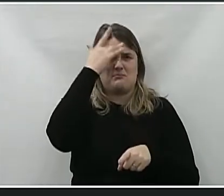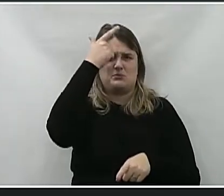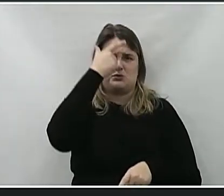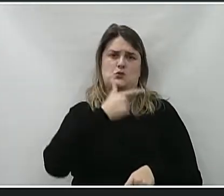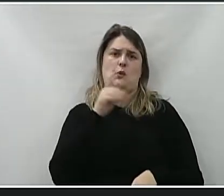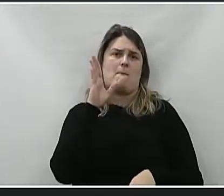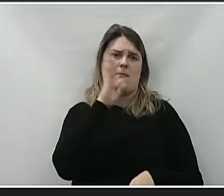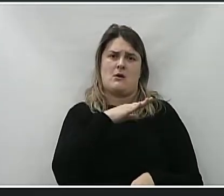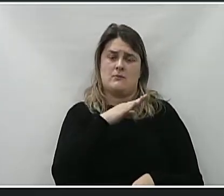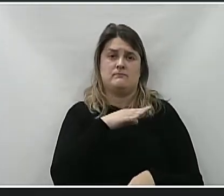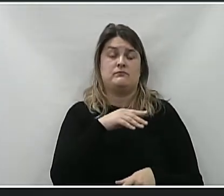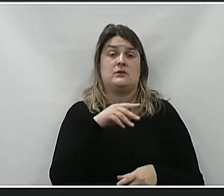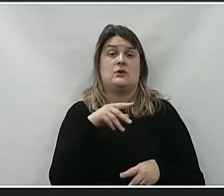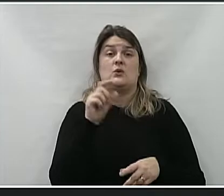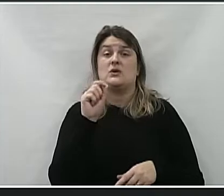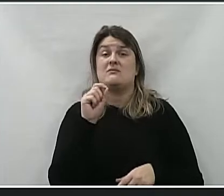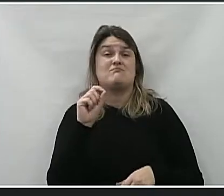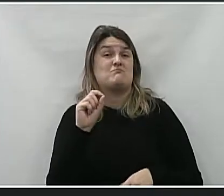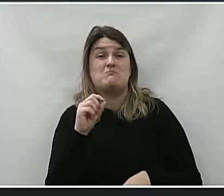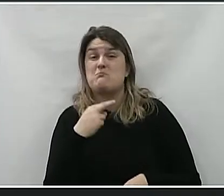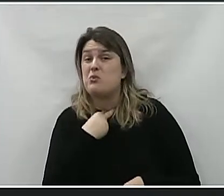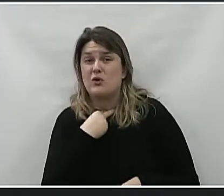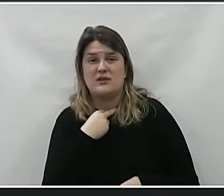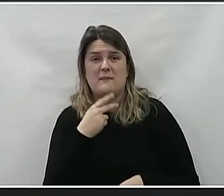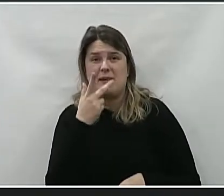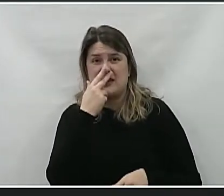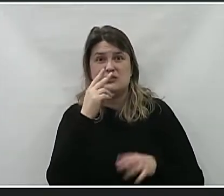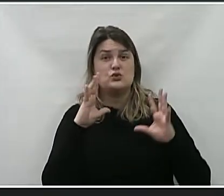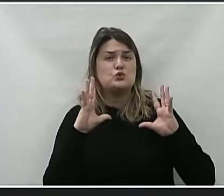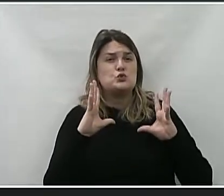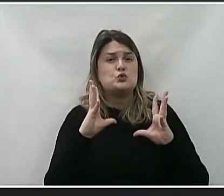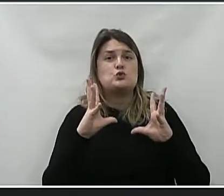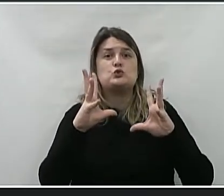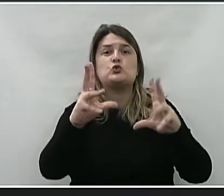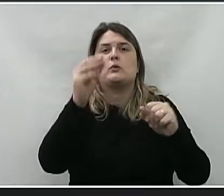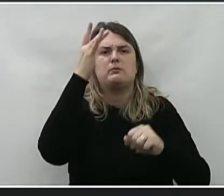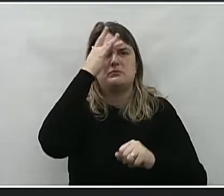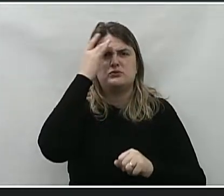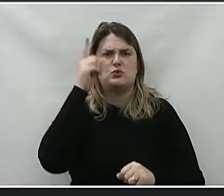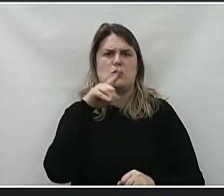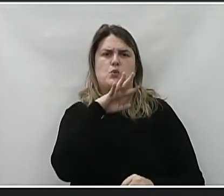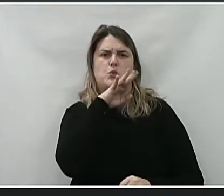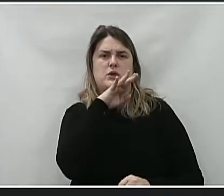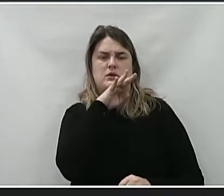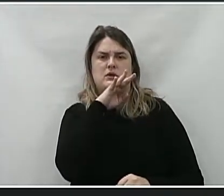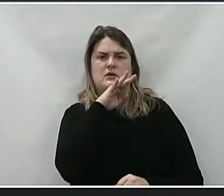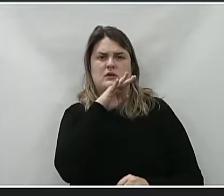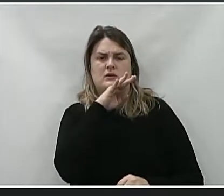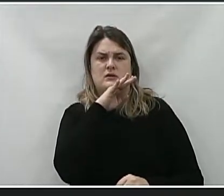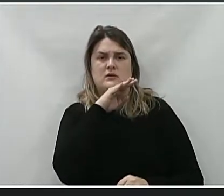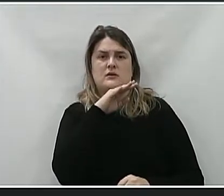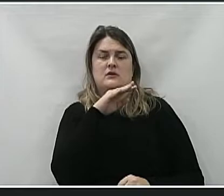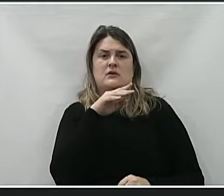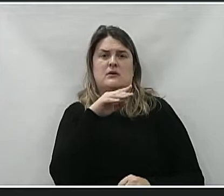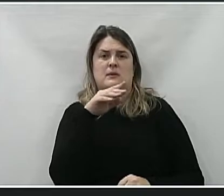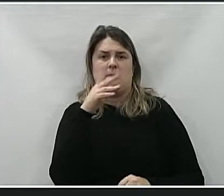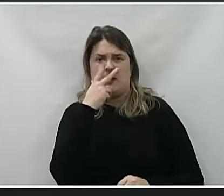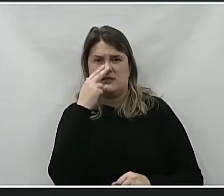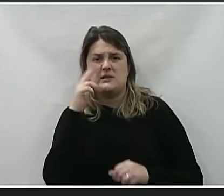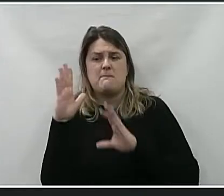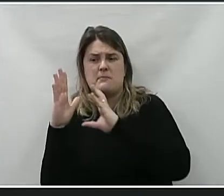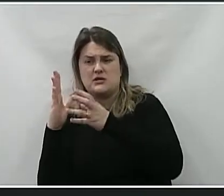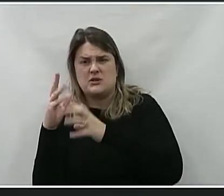não pode acontecer, dona senhora vereadora, é a senhora generalizar como todos. Vocês estão se fazendo de vítima.